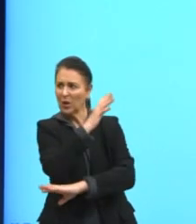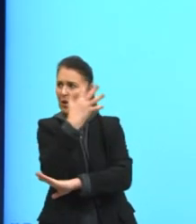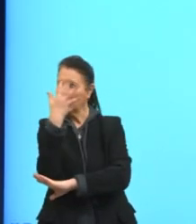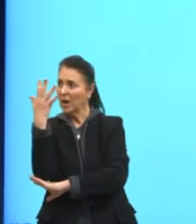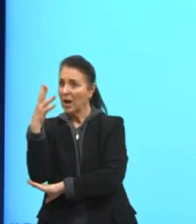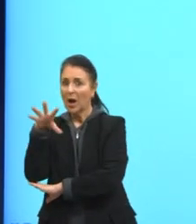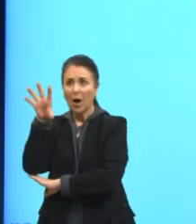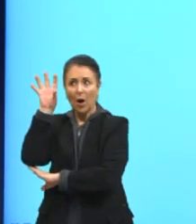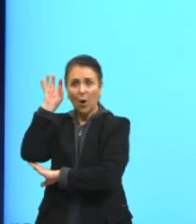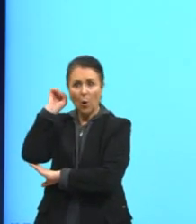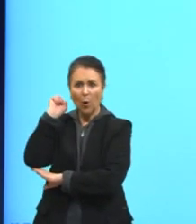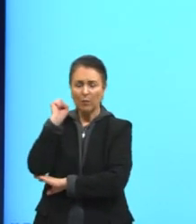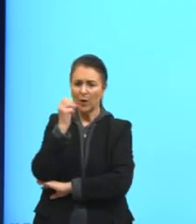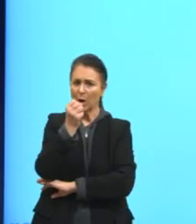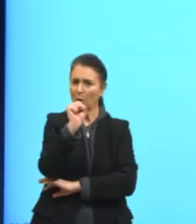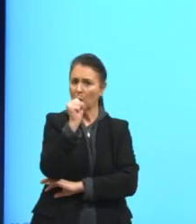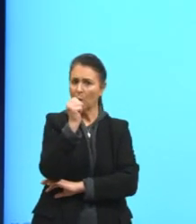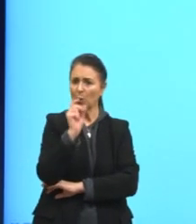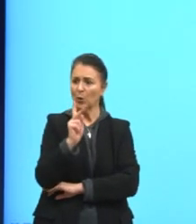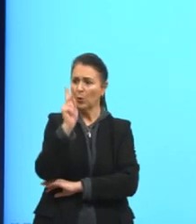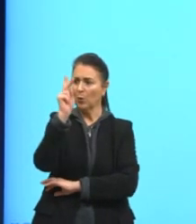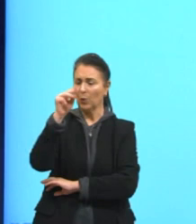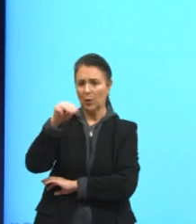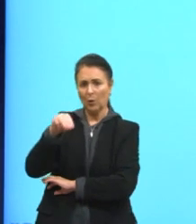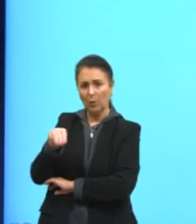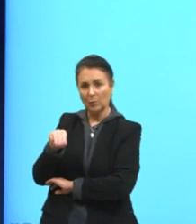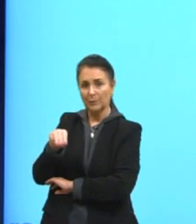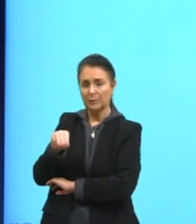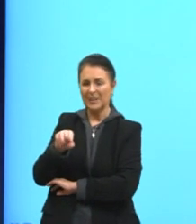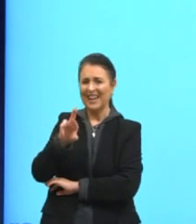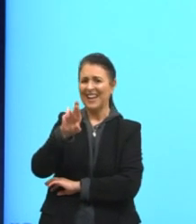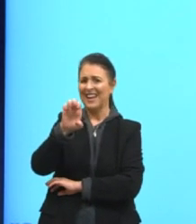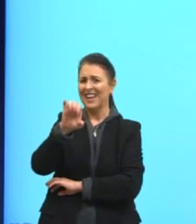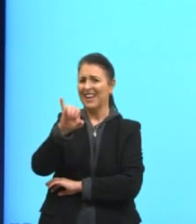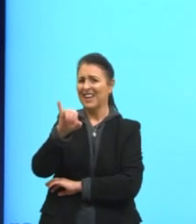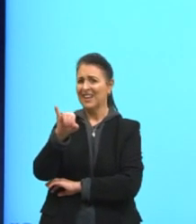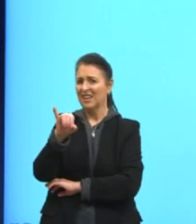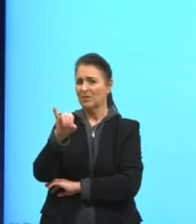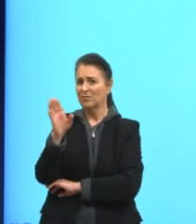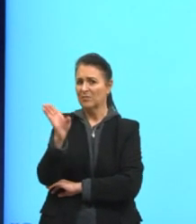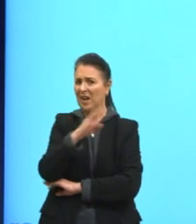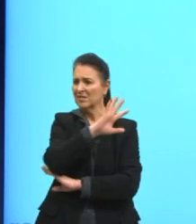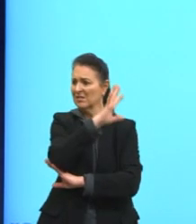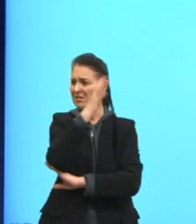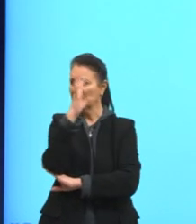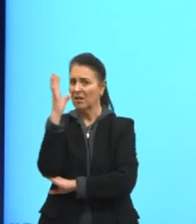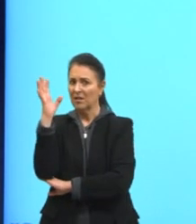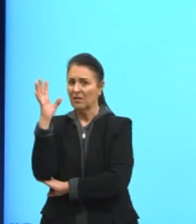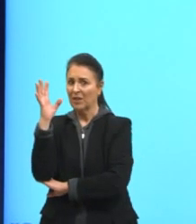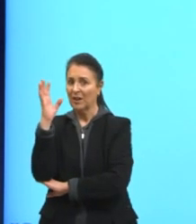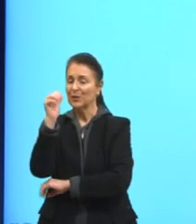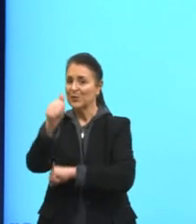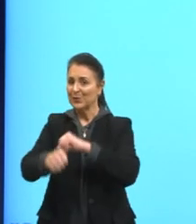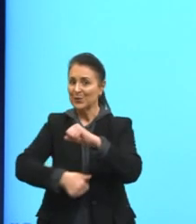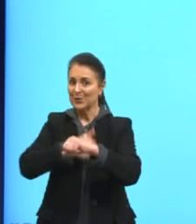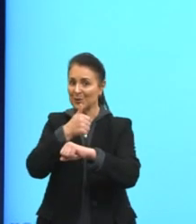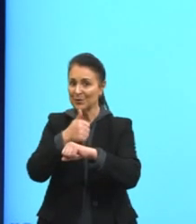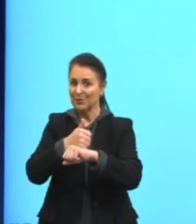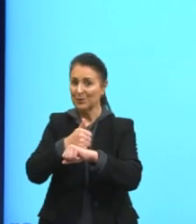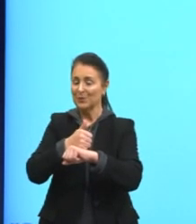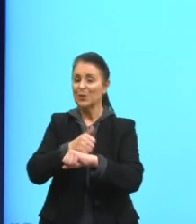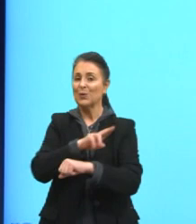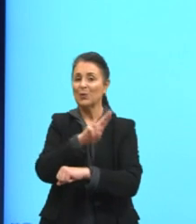quilômetros. O rei das selvas, aquela expressão grande ali, poderia simplesmente ser substituída por